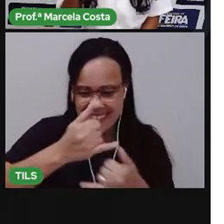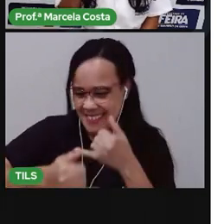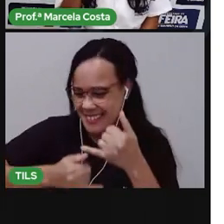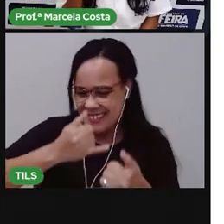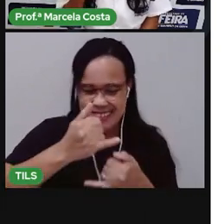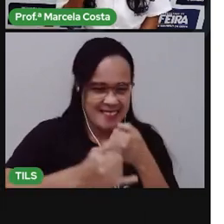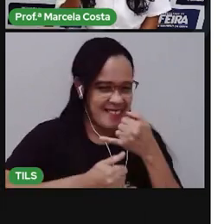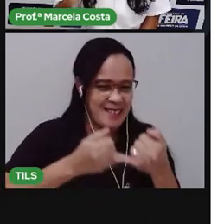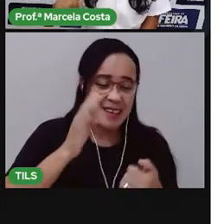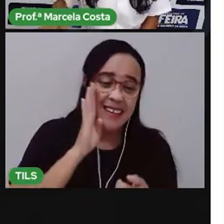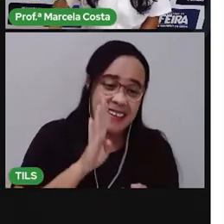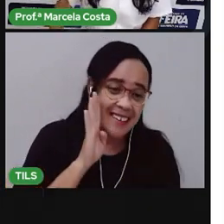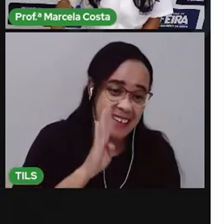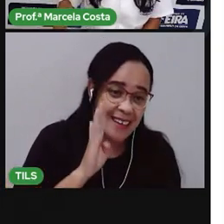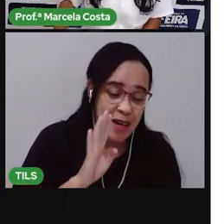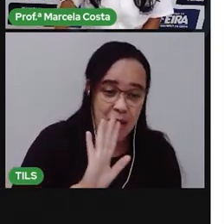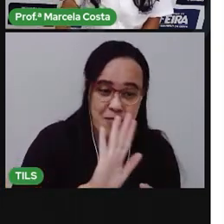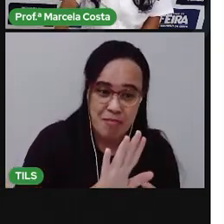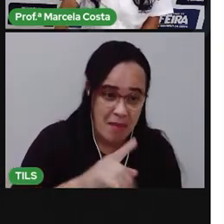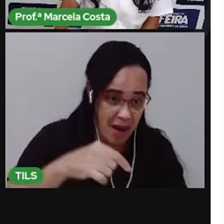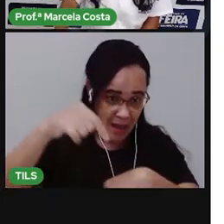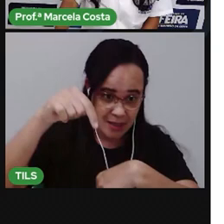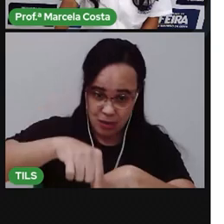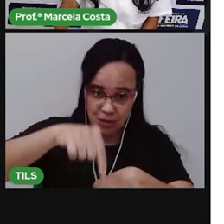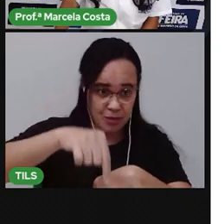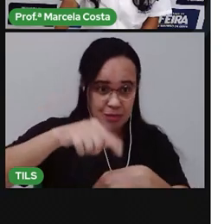é um brinquedo, ó, bem antigo.